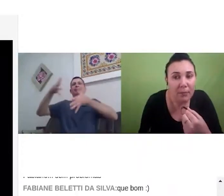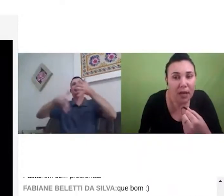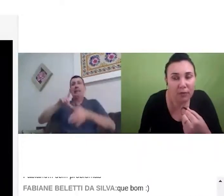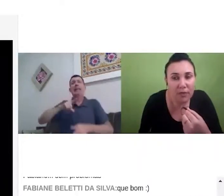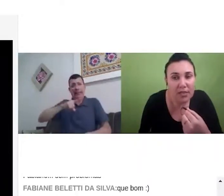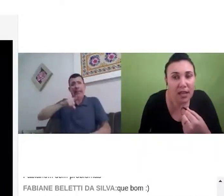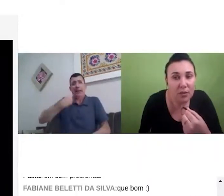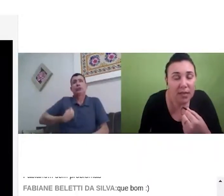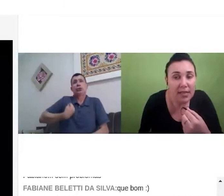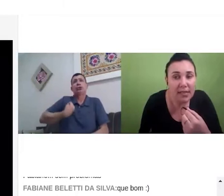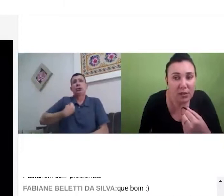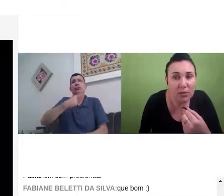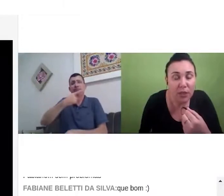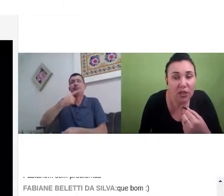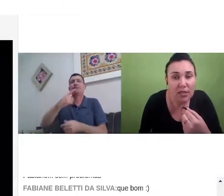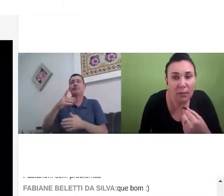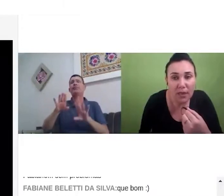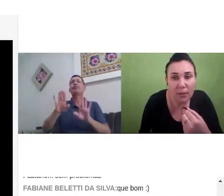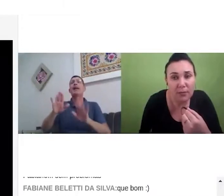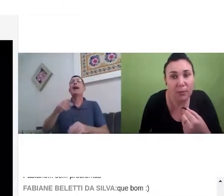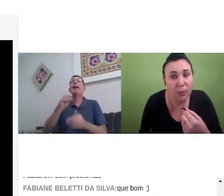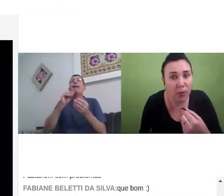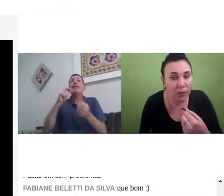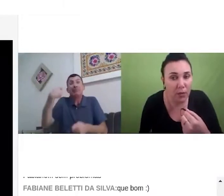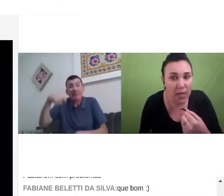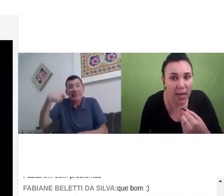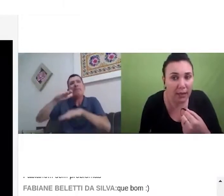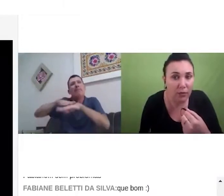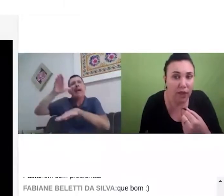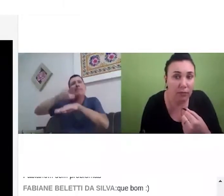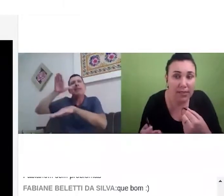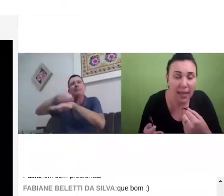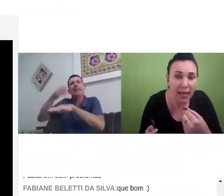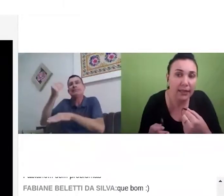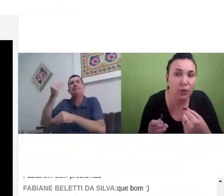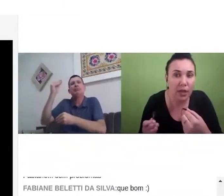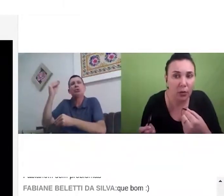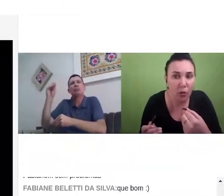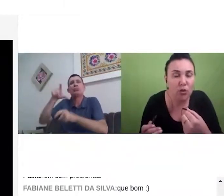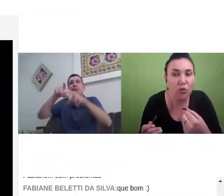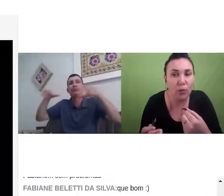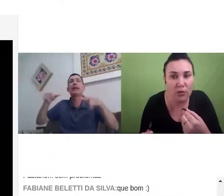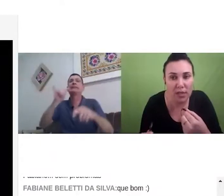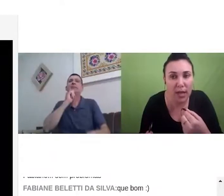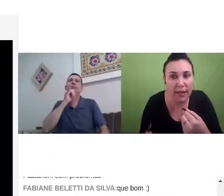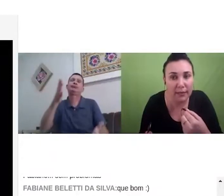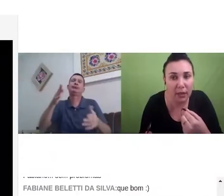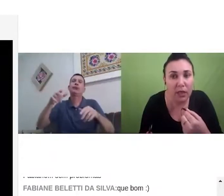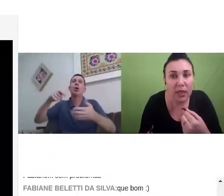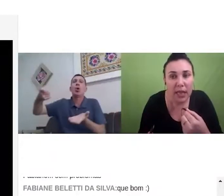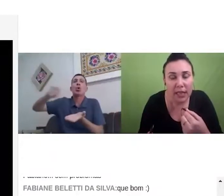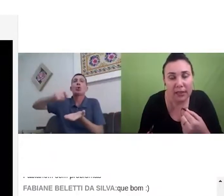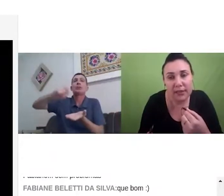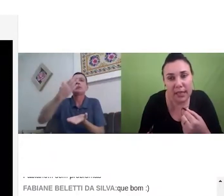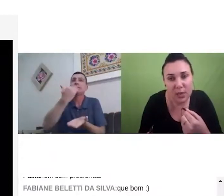disponibilizaria para a universidade mais acesso, você saberia, por exemplo, está procurando tal sala, tu vai em uma sala, tem o QR Code no celular, então,